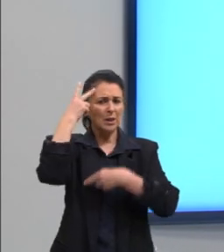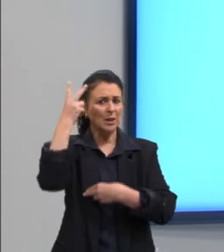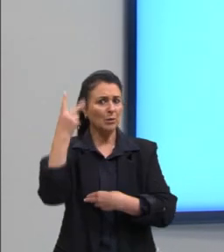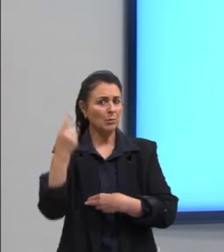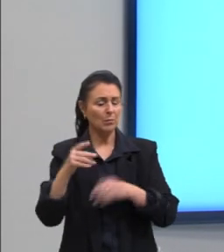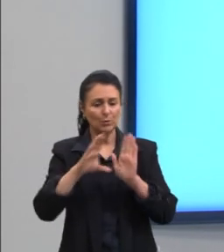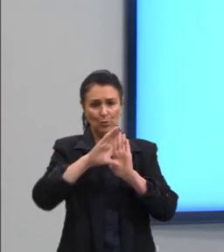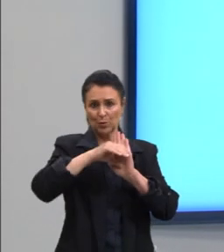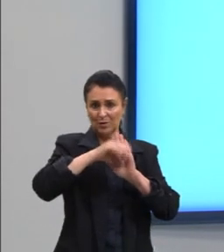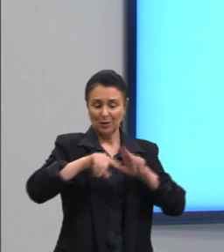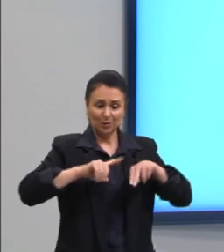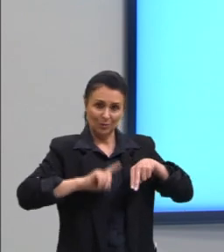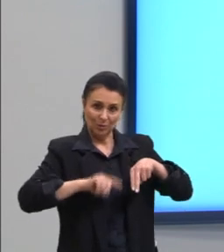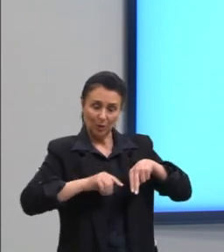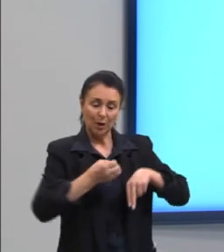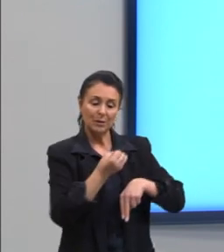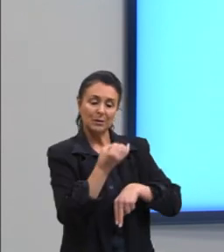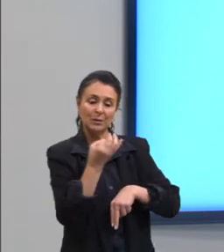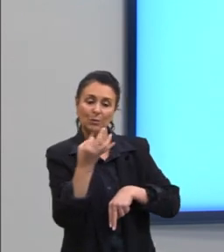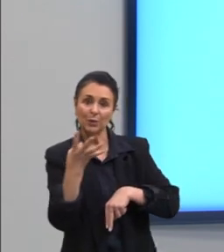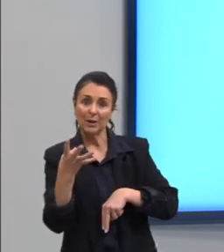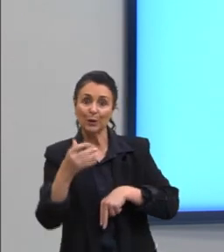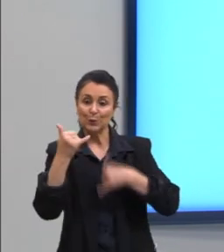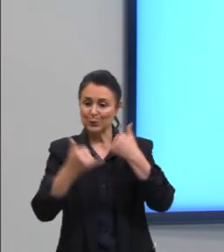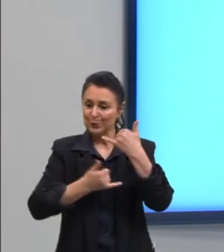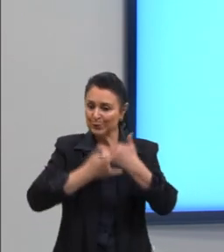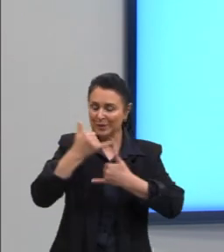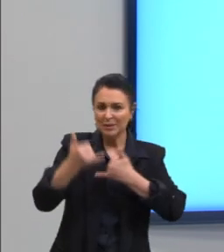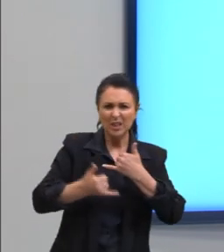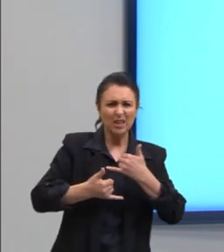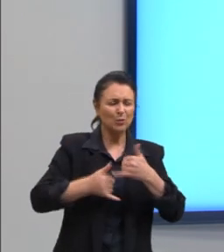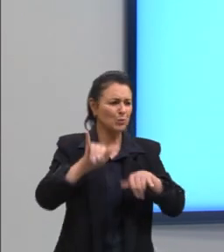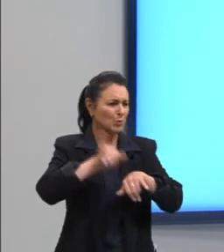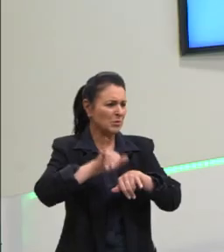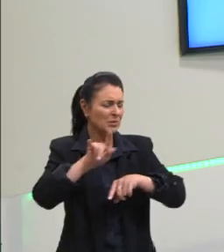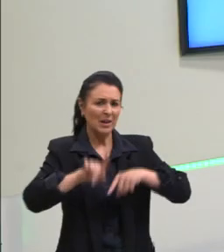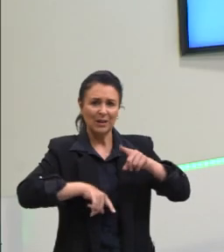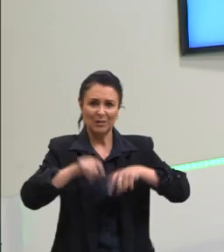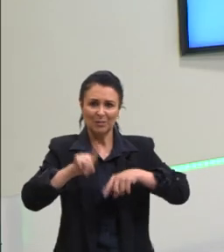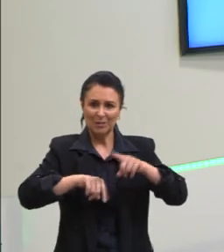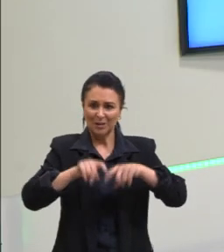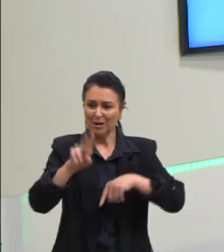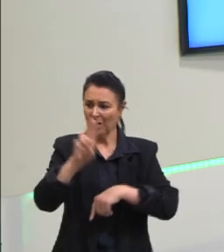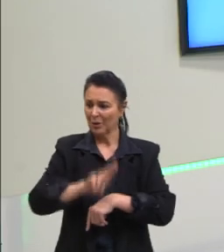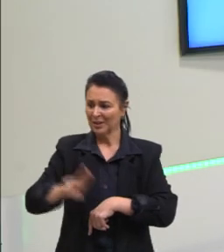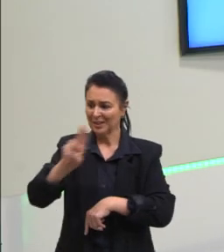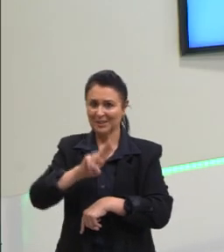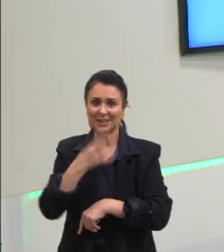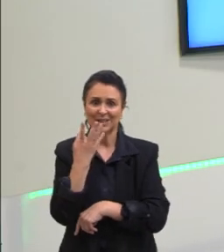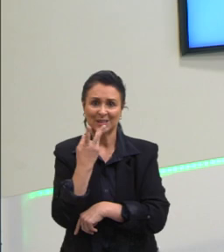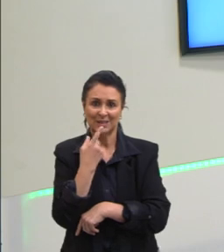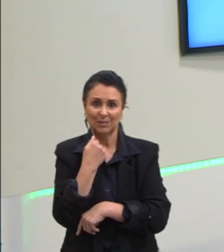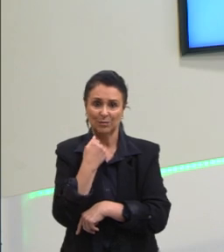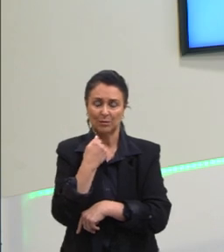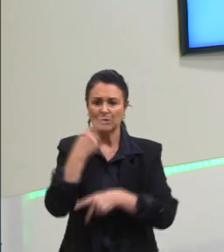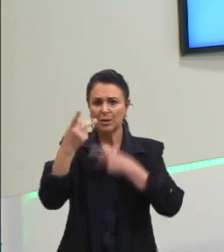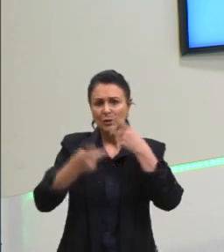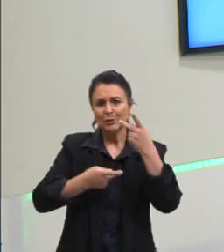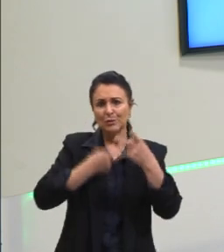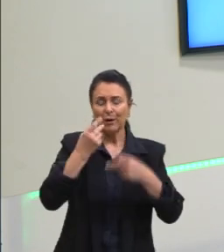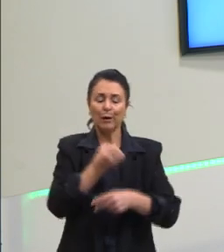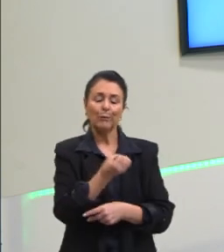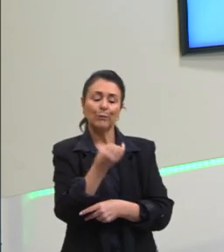número natural, com a contagem de brinquedos e demais objetos que as rodeiam. Então, quando a gente fala sobre a questão da